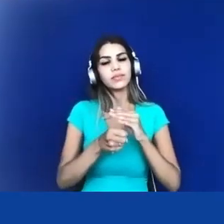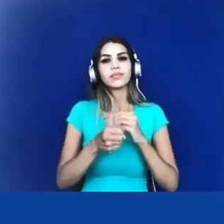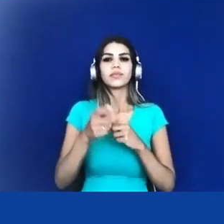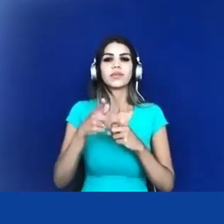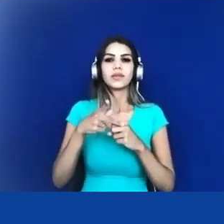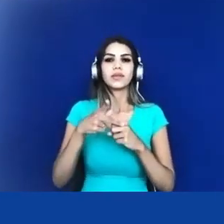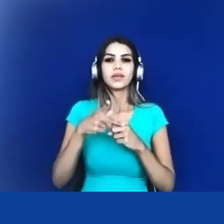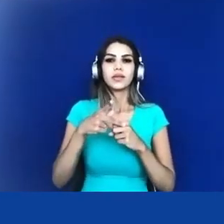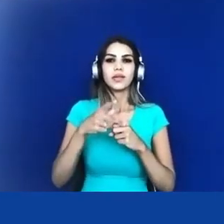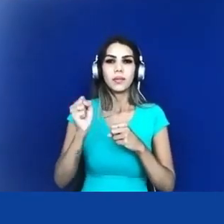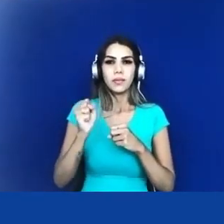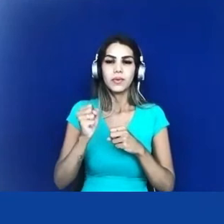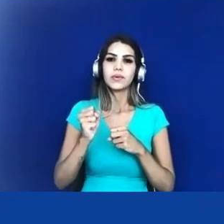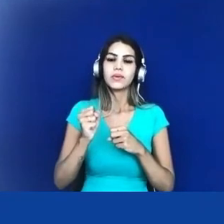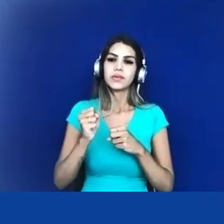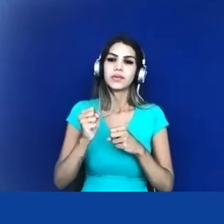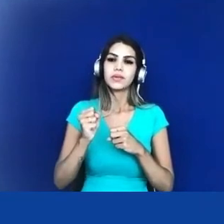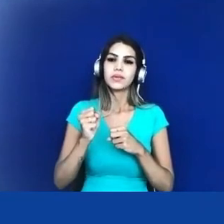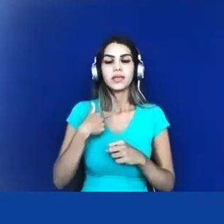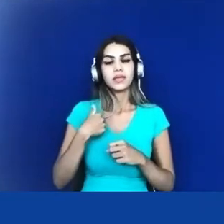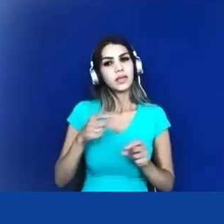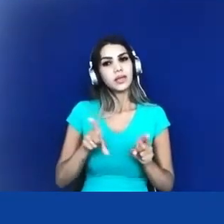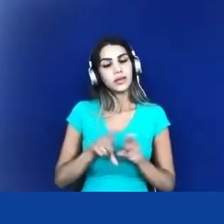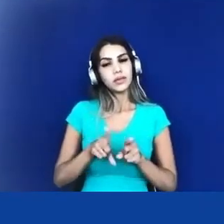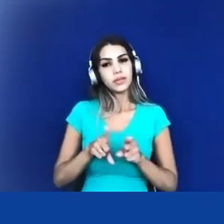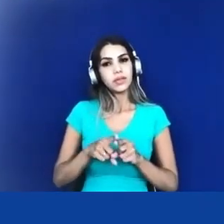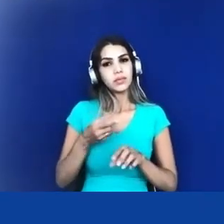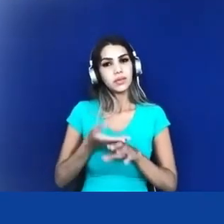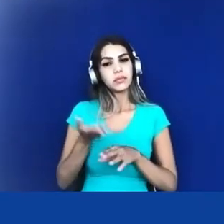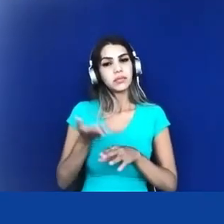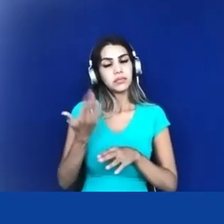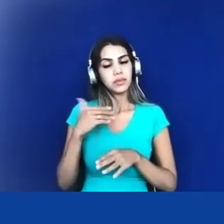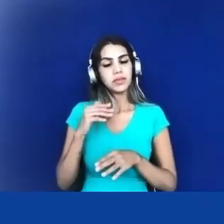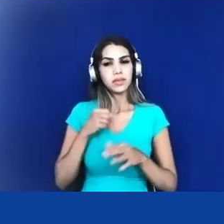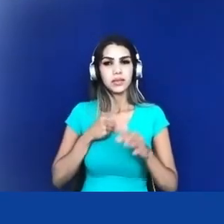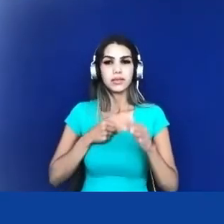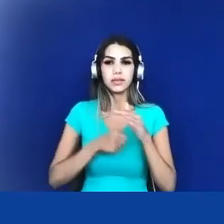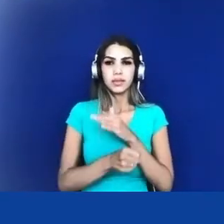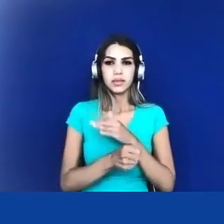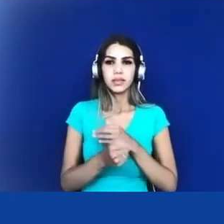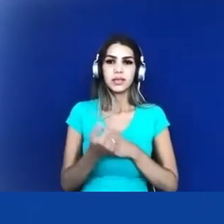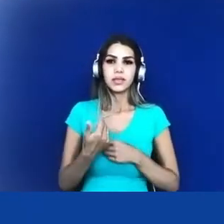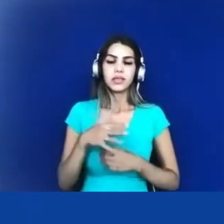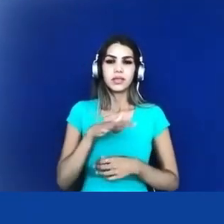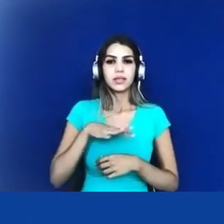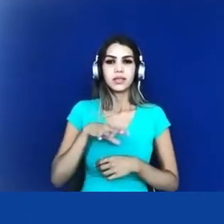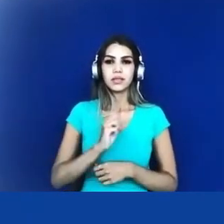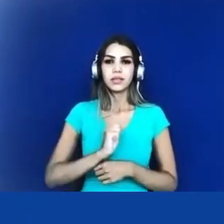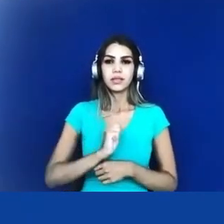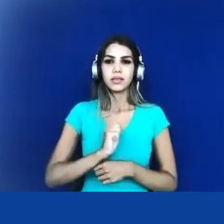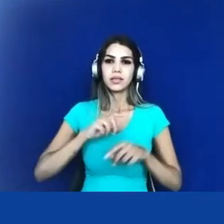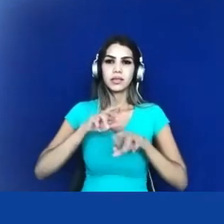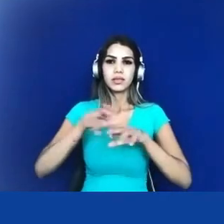movimento e aí fui para a pós-graduação enfim na antropologia nós temos vários antropólogos indígenas que estão